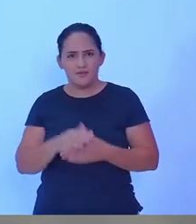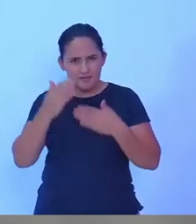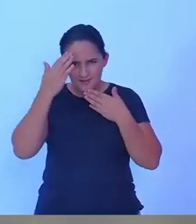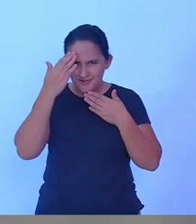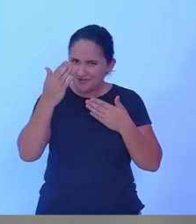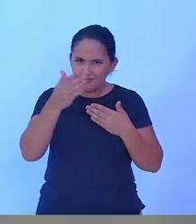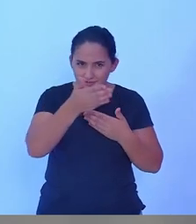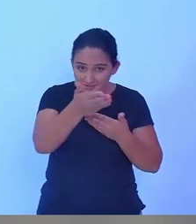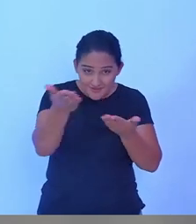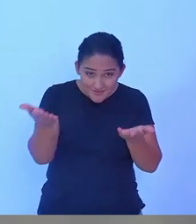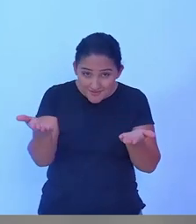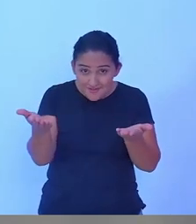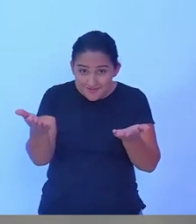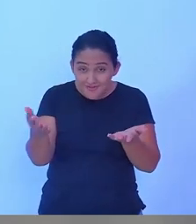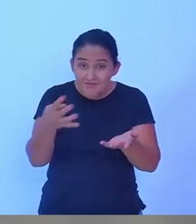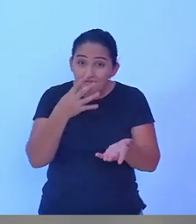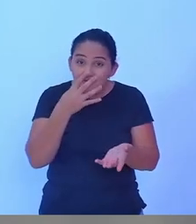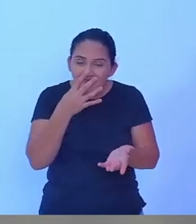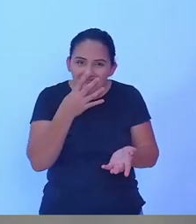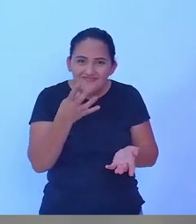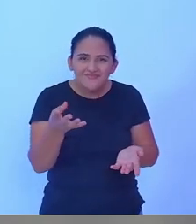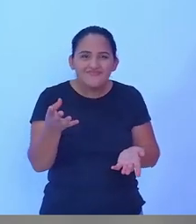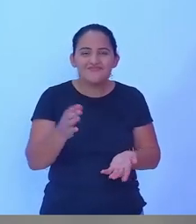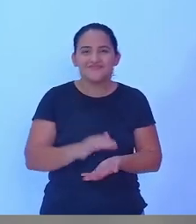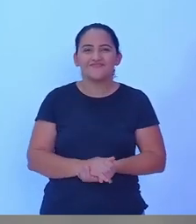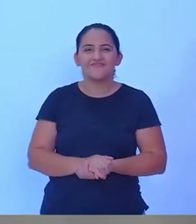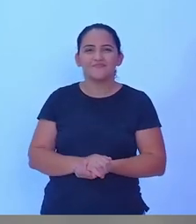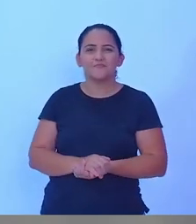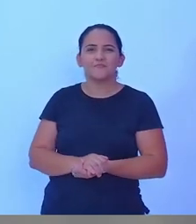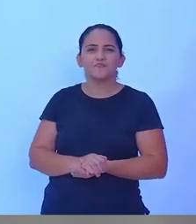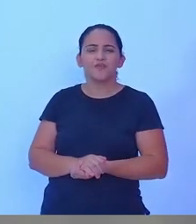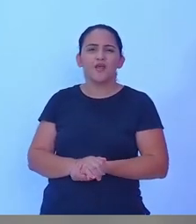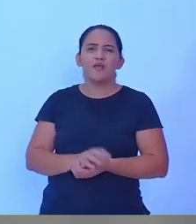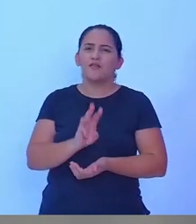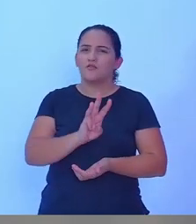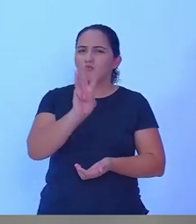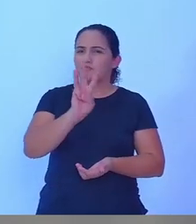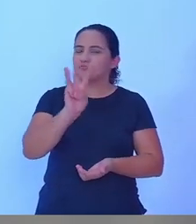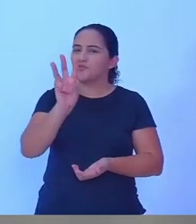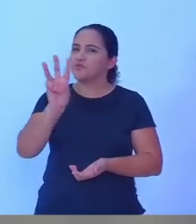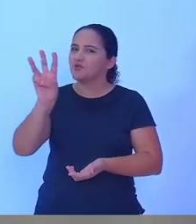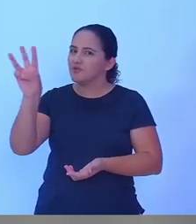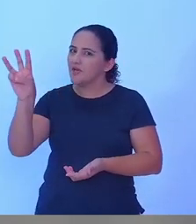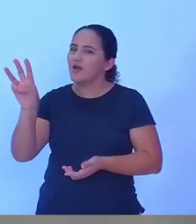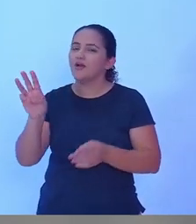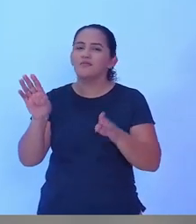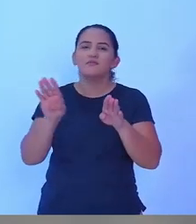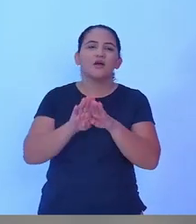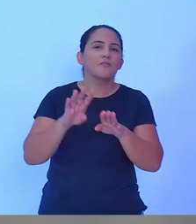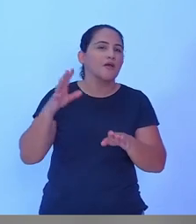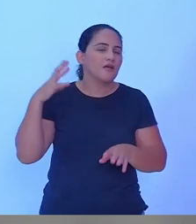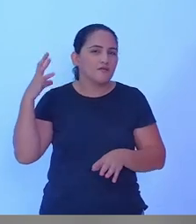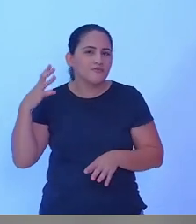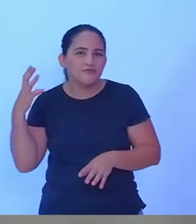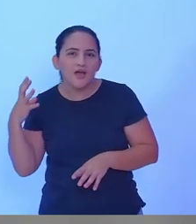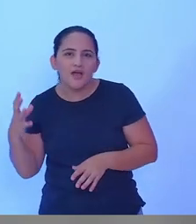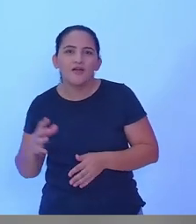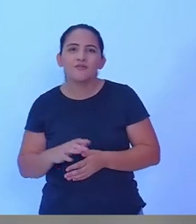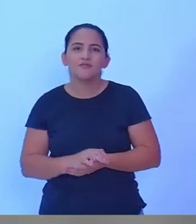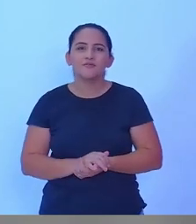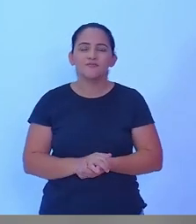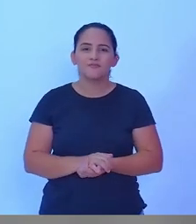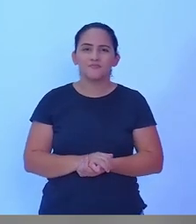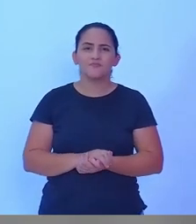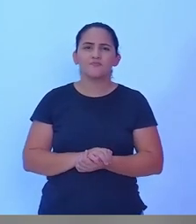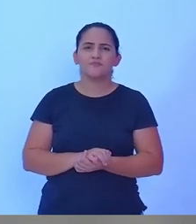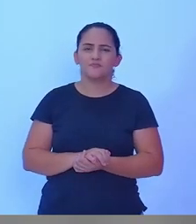acompanha todo dia tanto nos sites como também pela rádio e que a gente